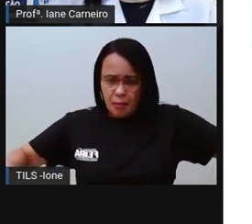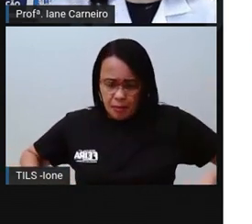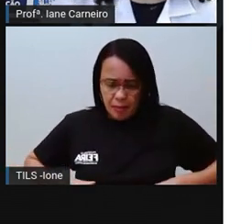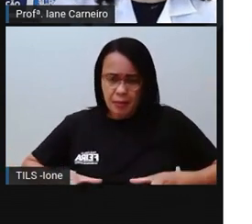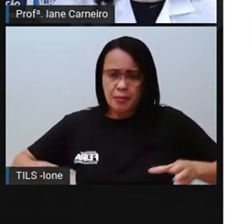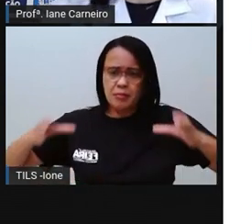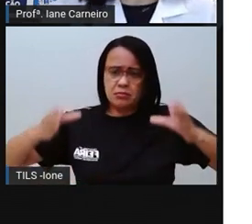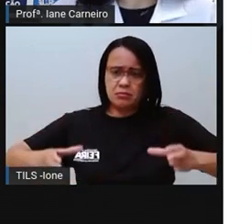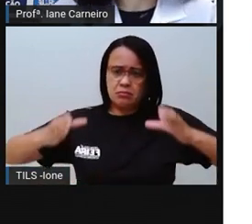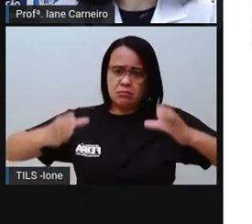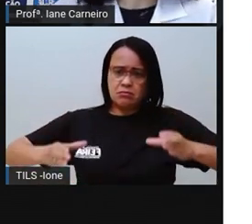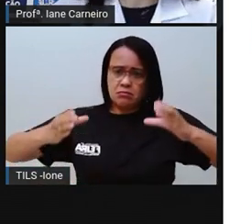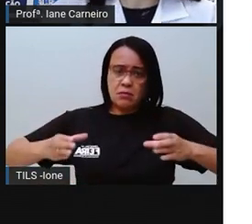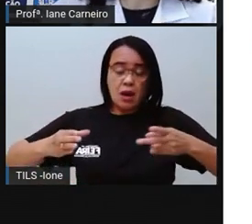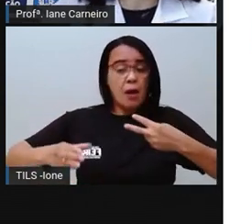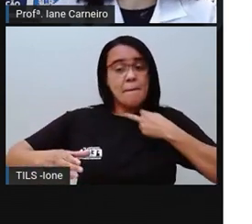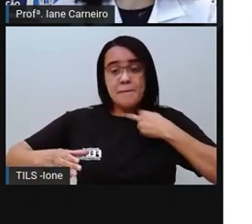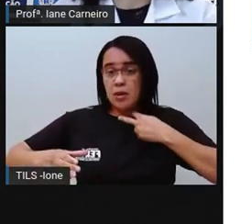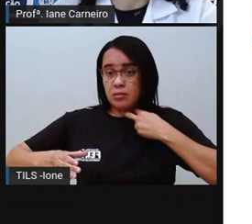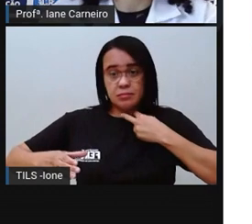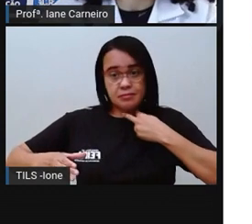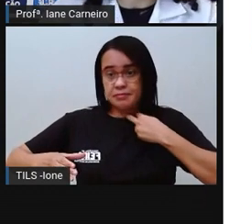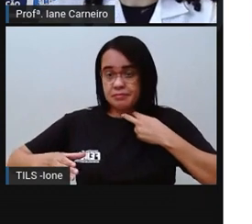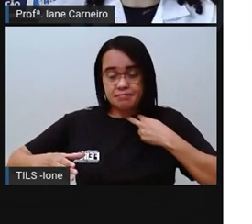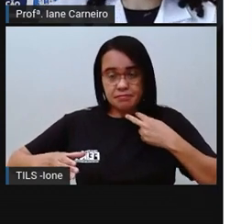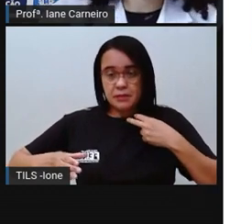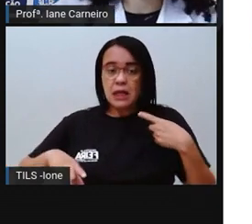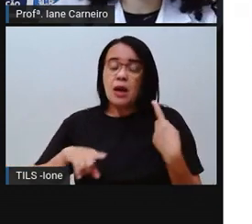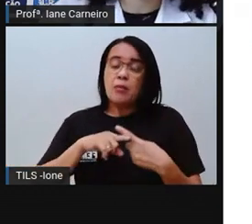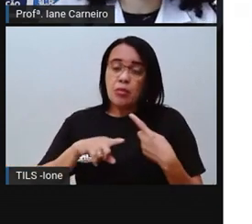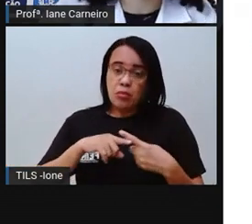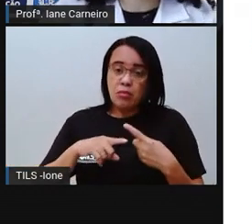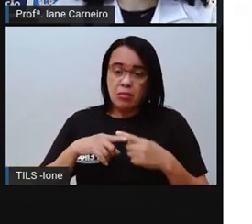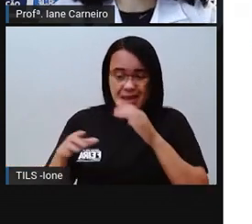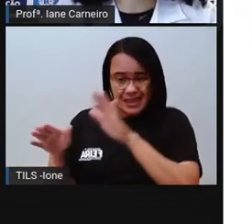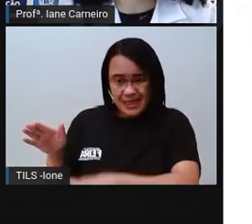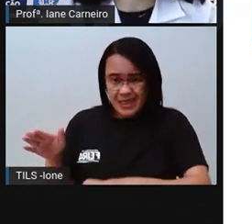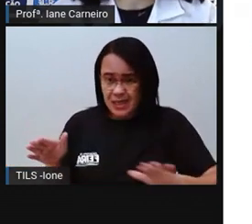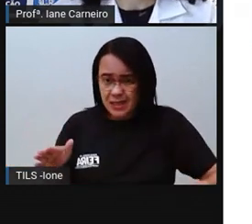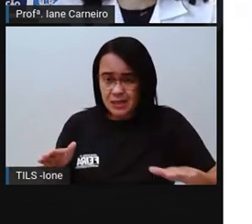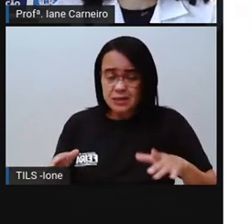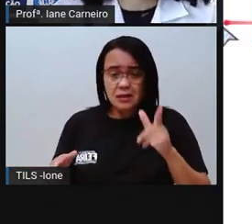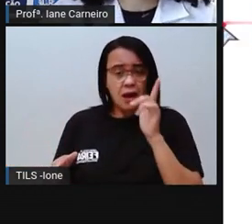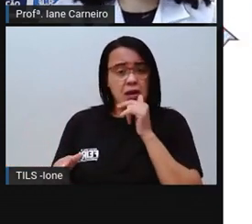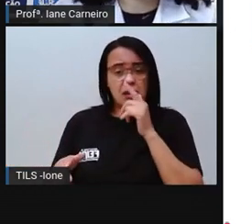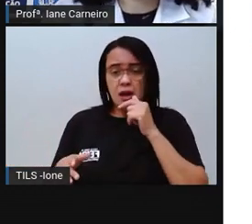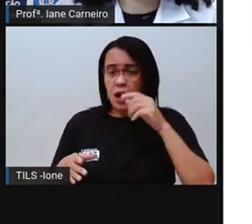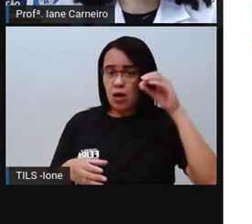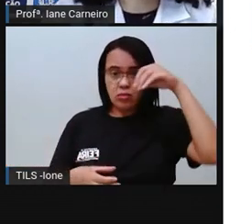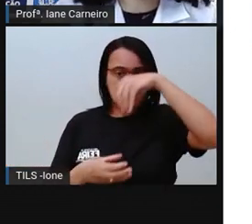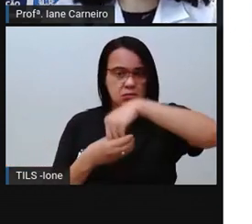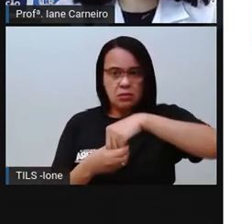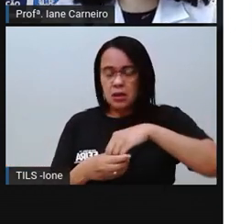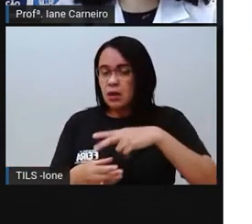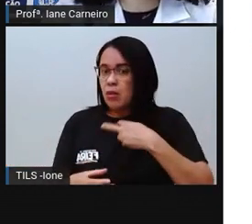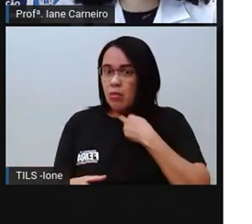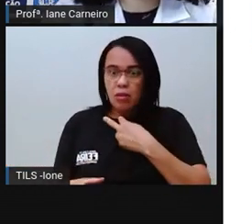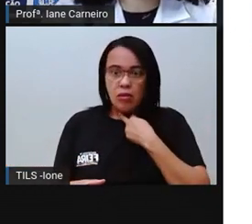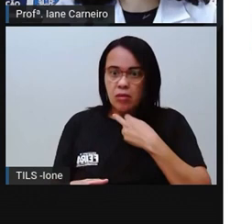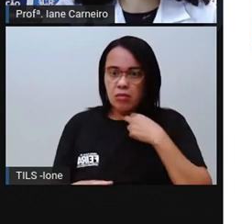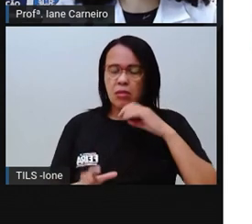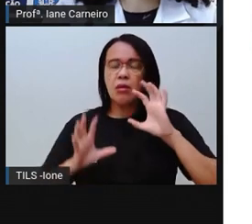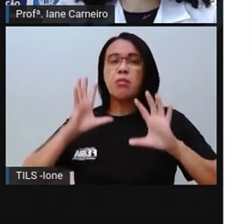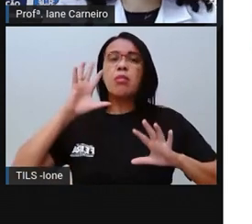crianças pequenas, bebezinhas. Porque pode ter risco de afogamento, tá bom, crianças? Também, ó, algumas pessoas